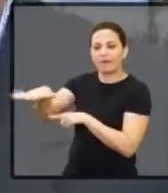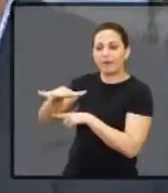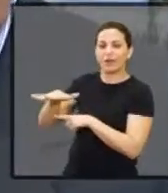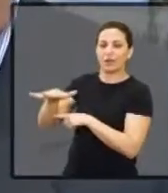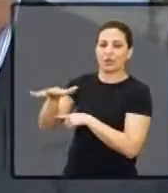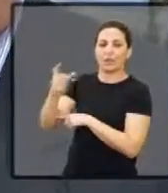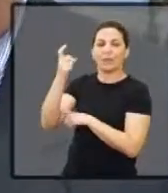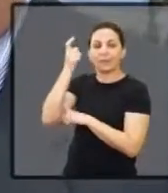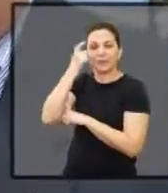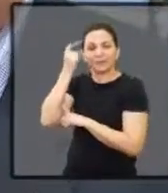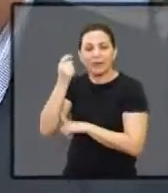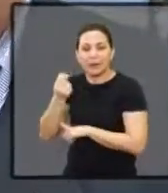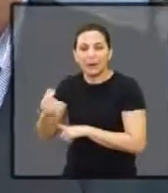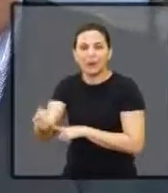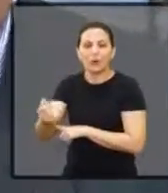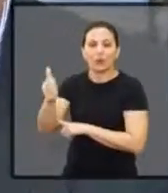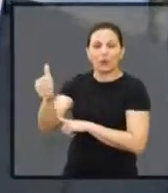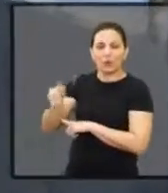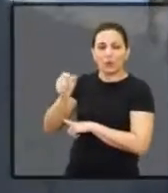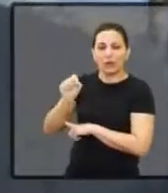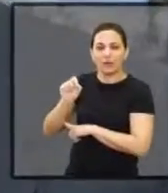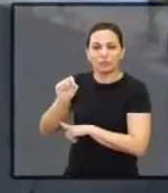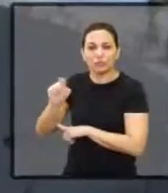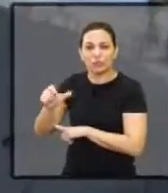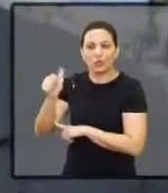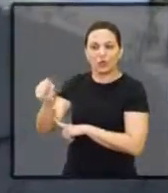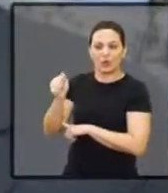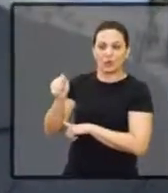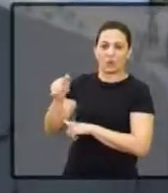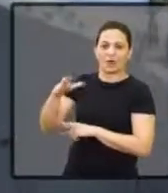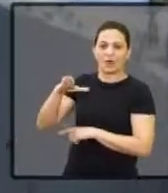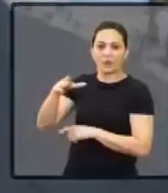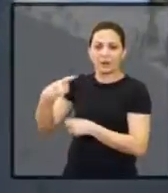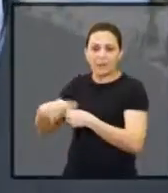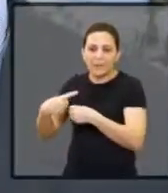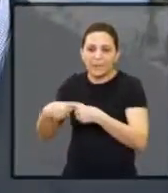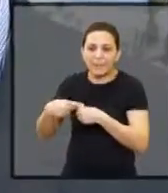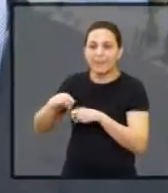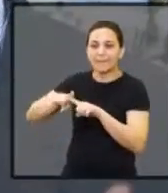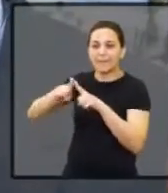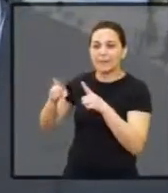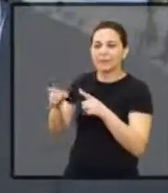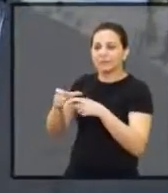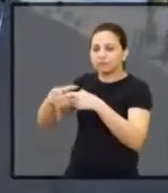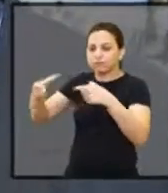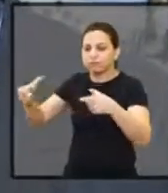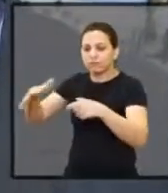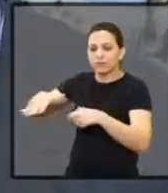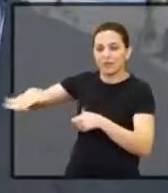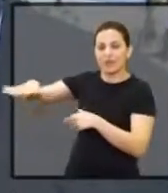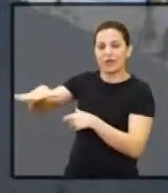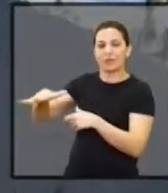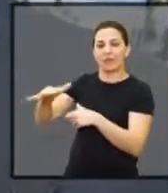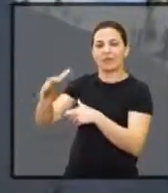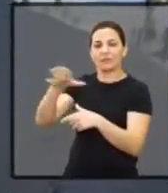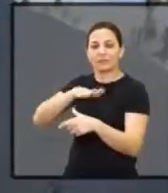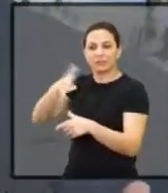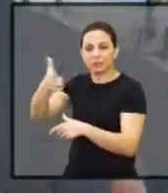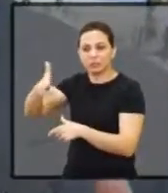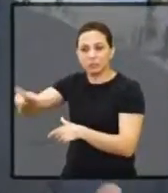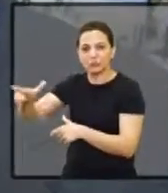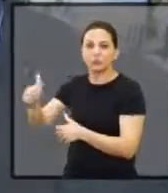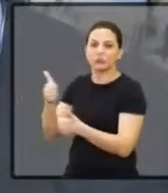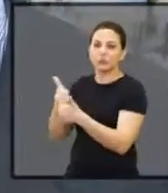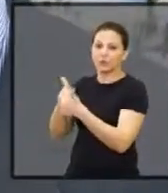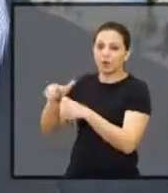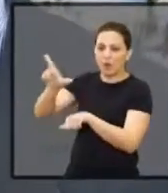Não podemos pensar pequeno, pensar em Araraquara, pensar no bairro. Mas sim em toda a região. Vai trazer benefício. Você vê que a